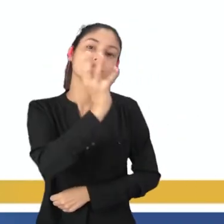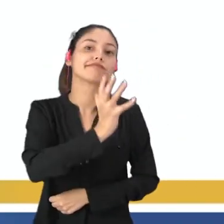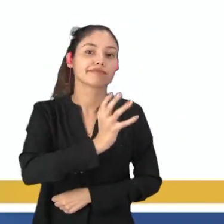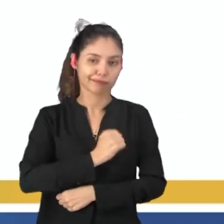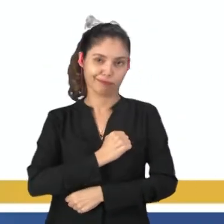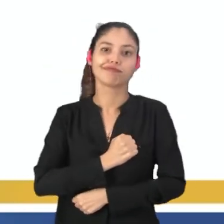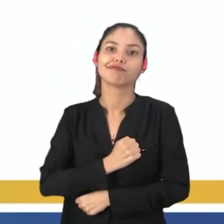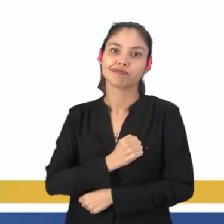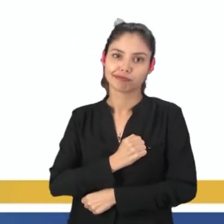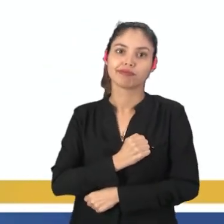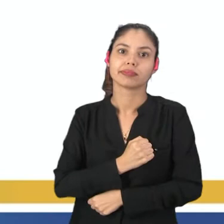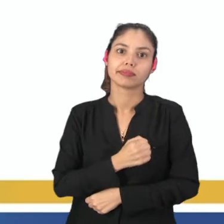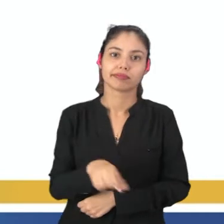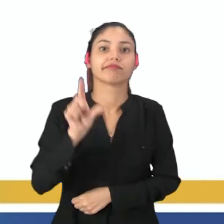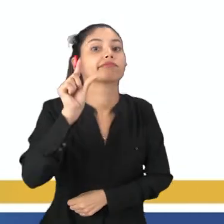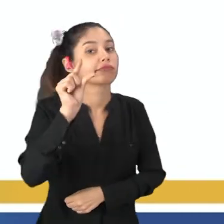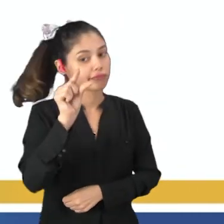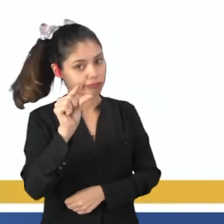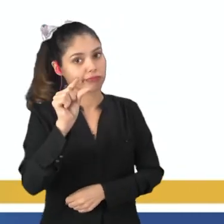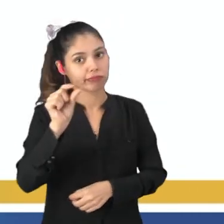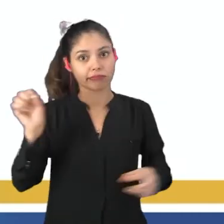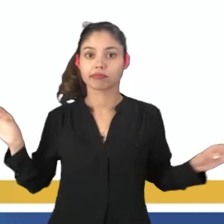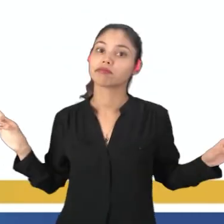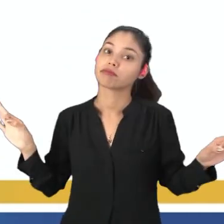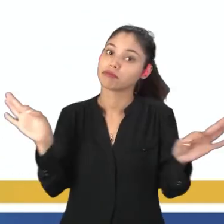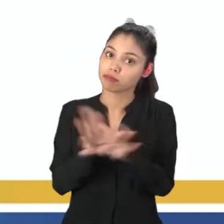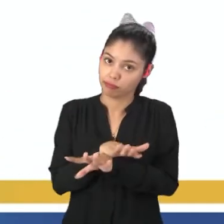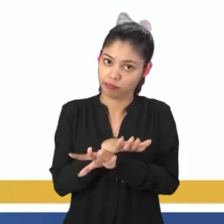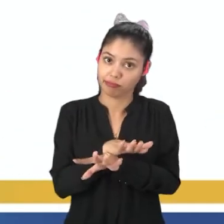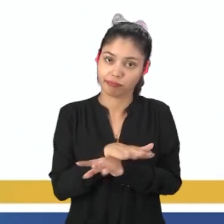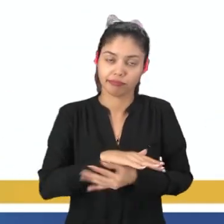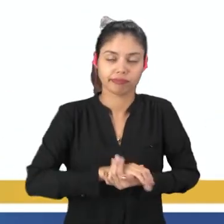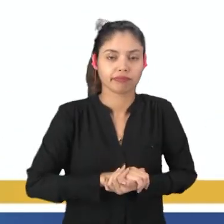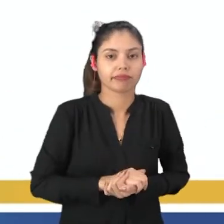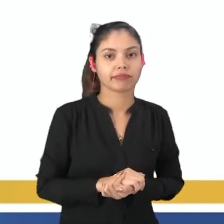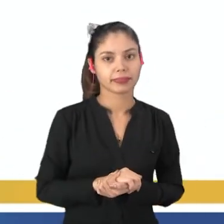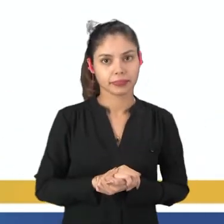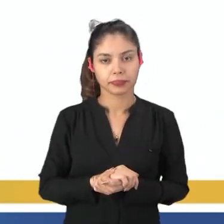amor que tu me tinhas era pouco e se acabou